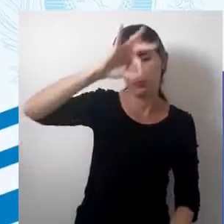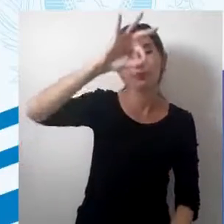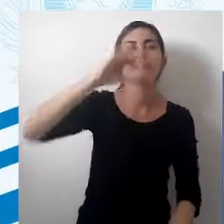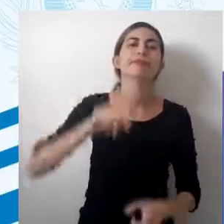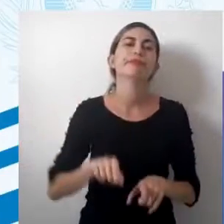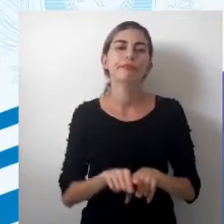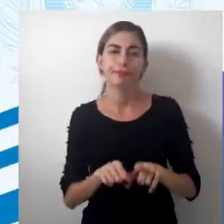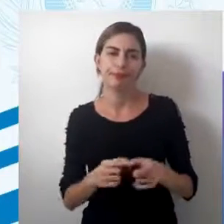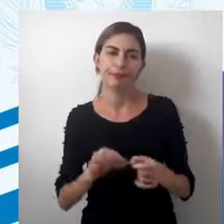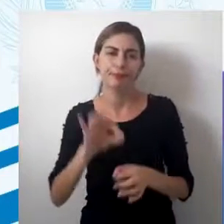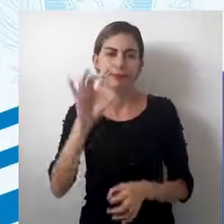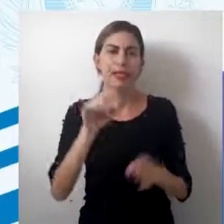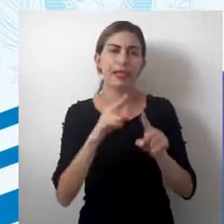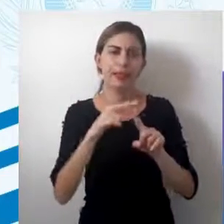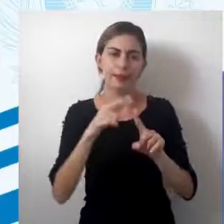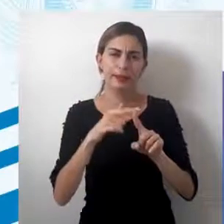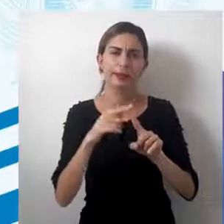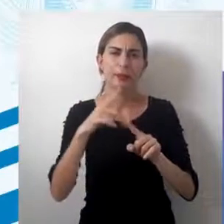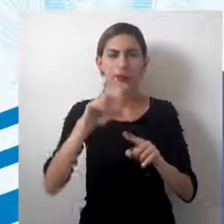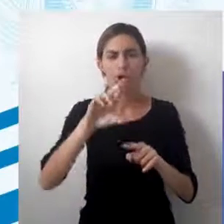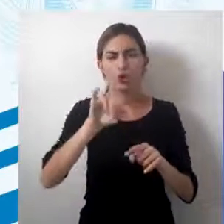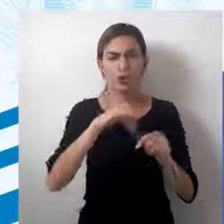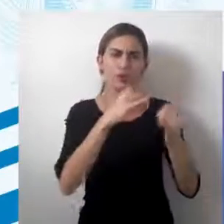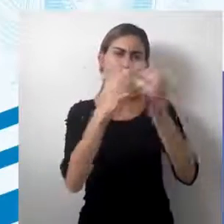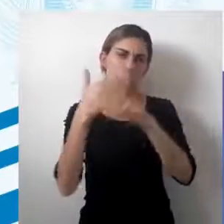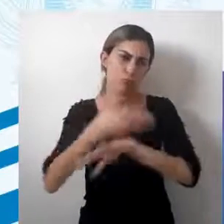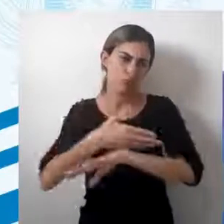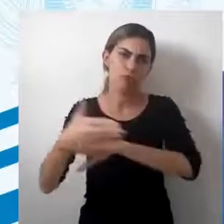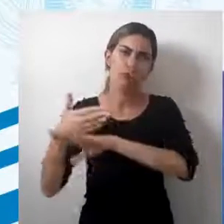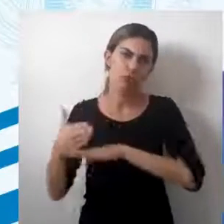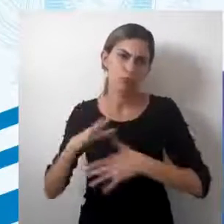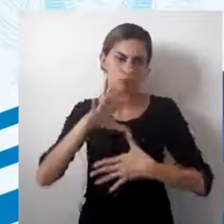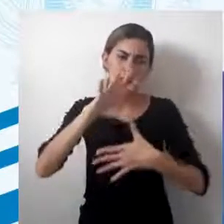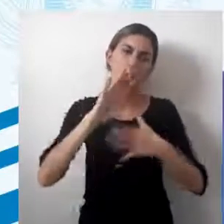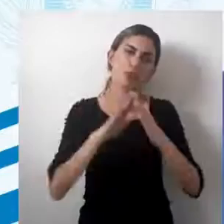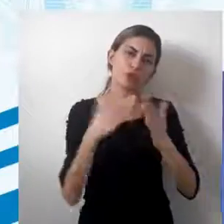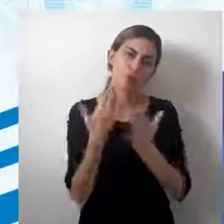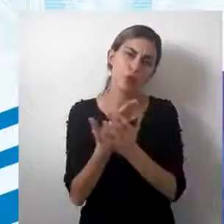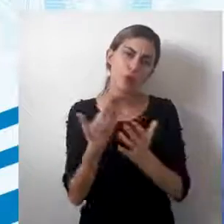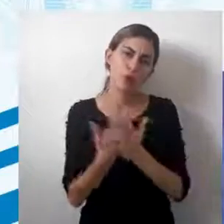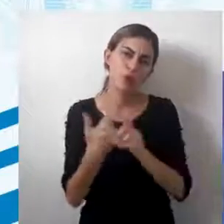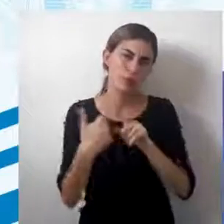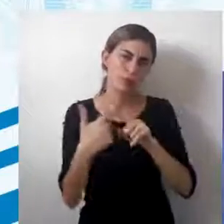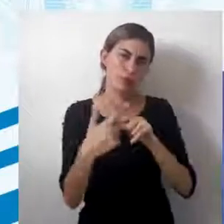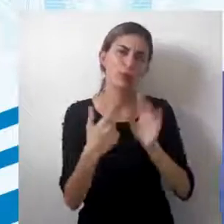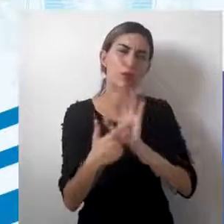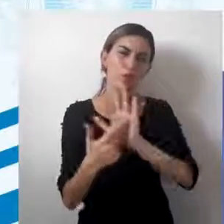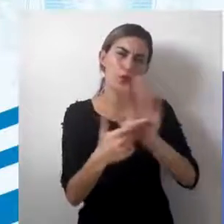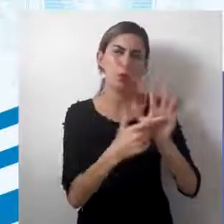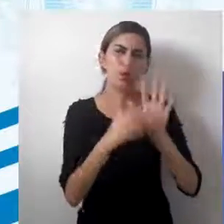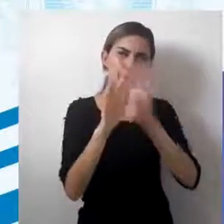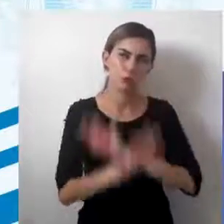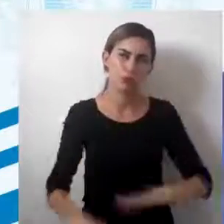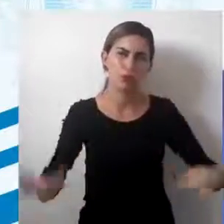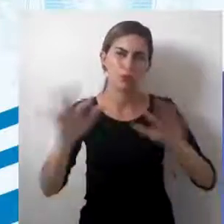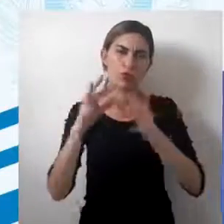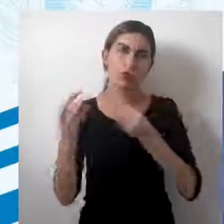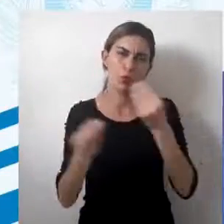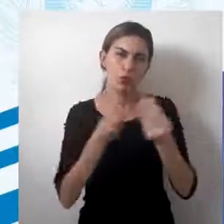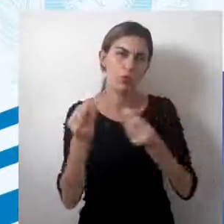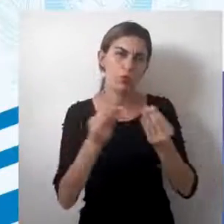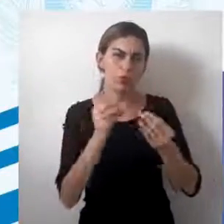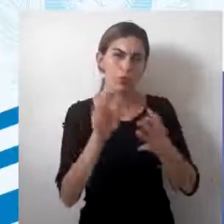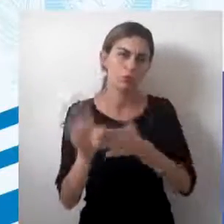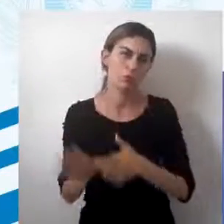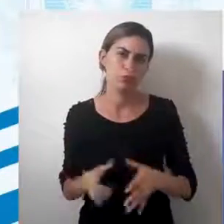latitude, ao aumento da latitude. É o tipo de projeção mais comum utilizada em mapas escolares porque dá essa representação geral da